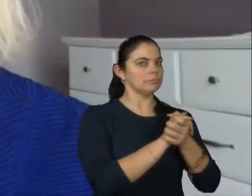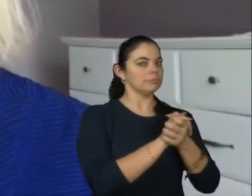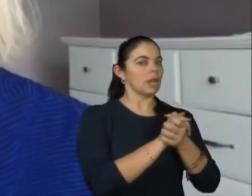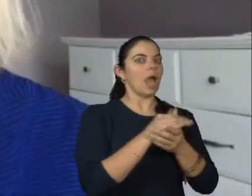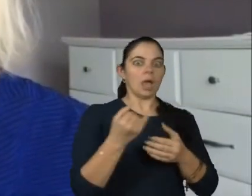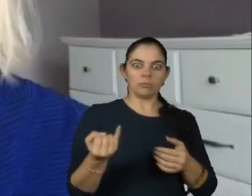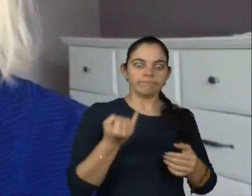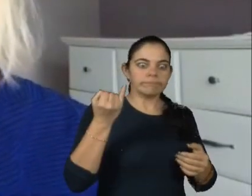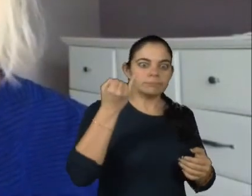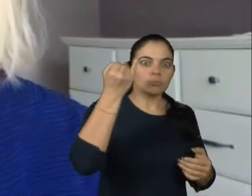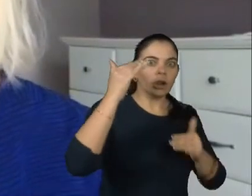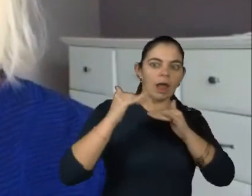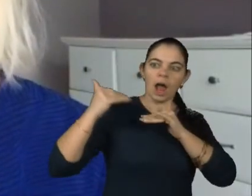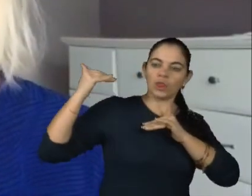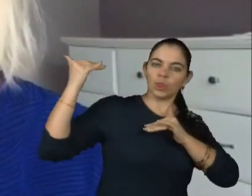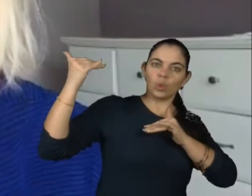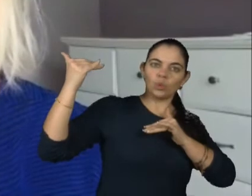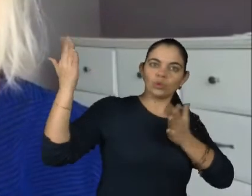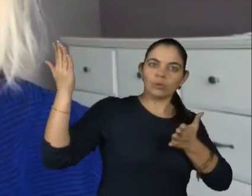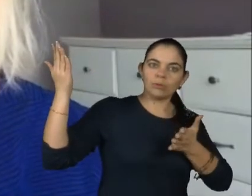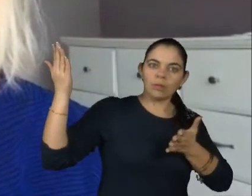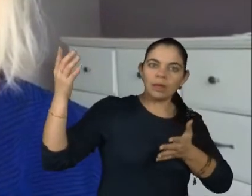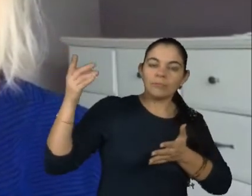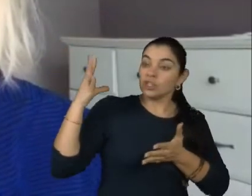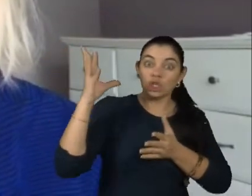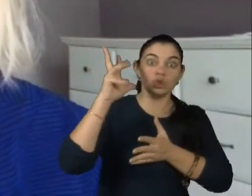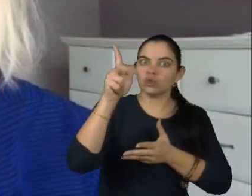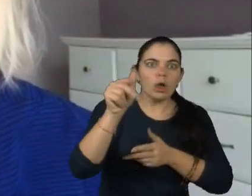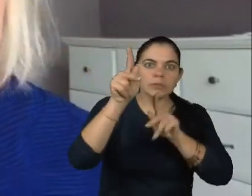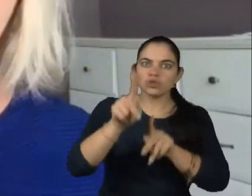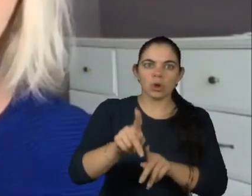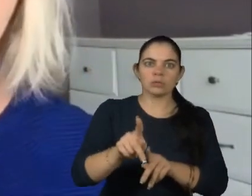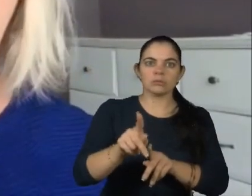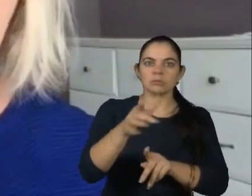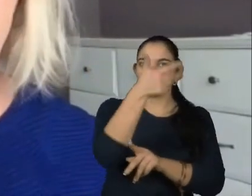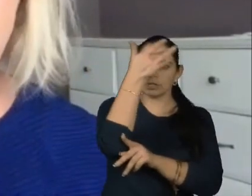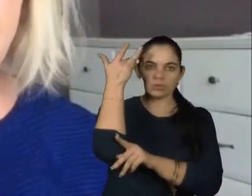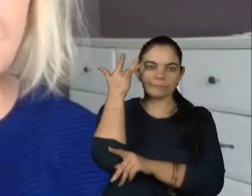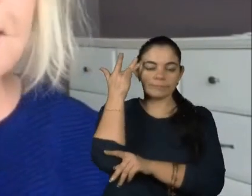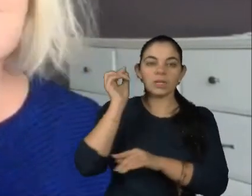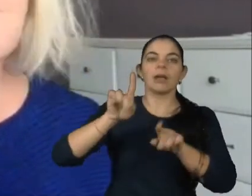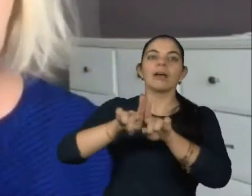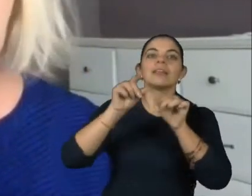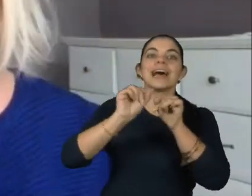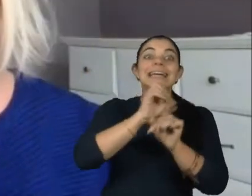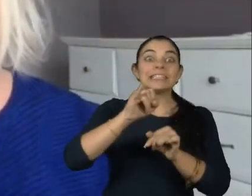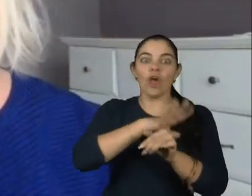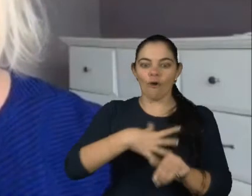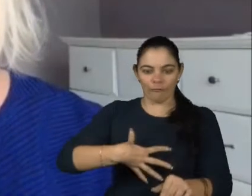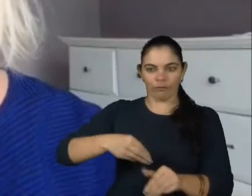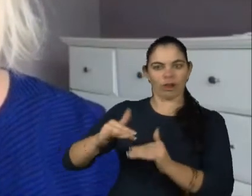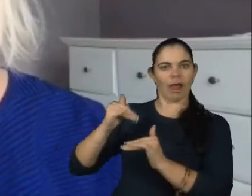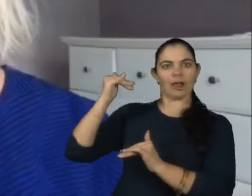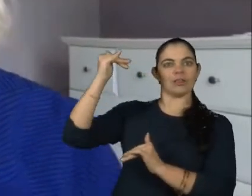muito importantes para a vida de todo mundo. Então, o que acontece nessa fase? Se o filho está adulto e eu